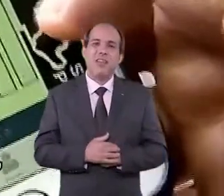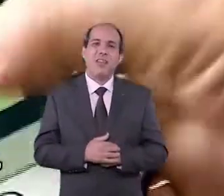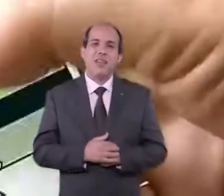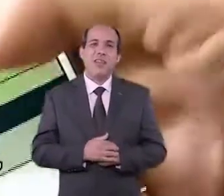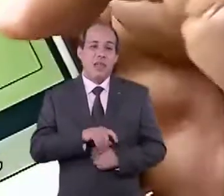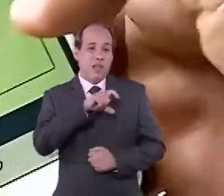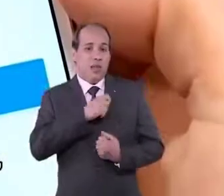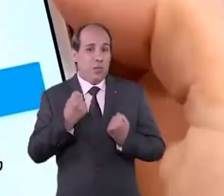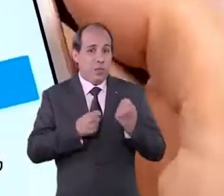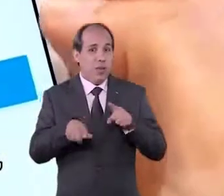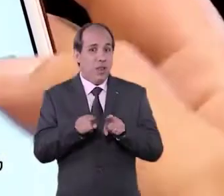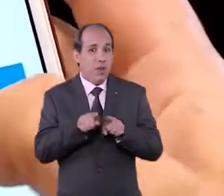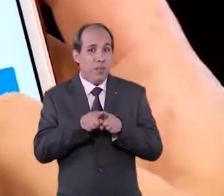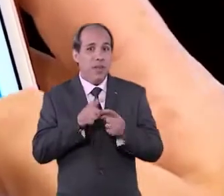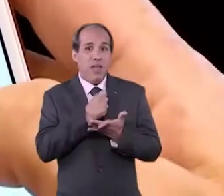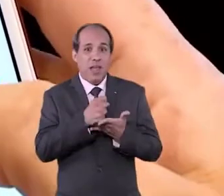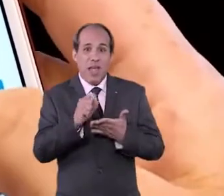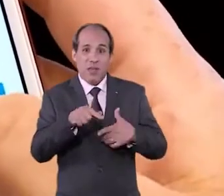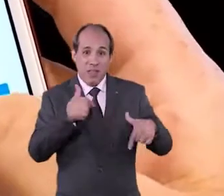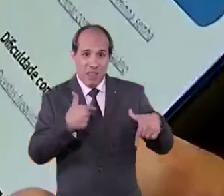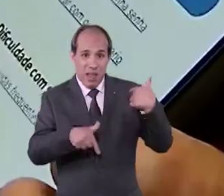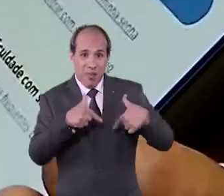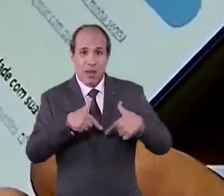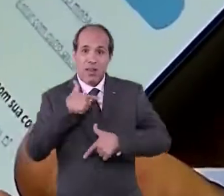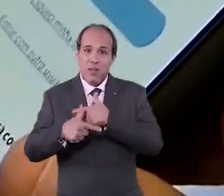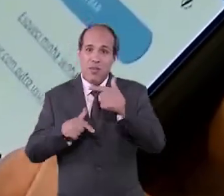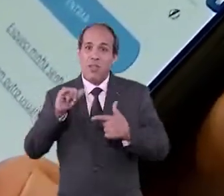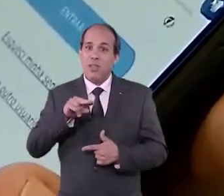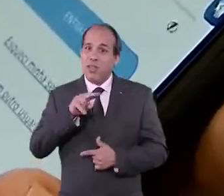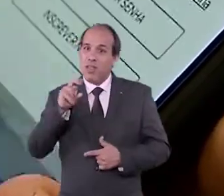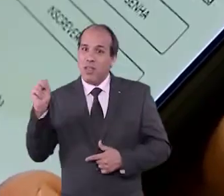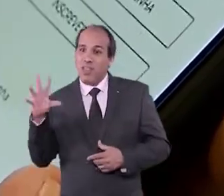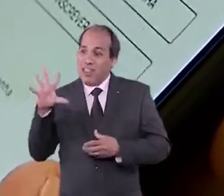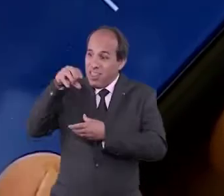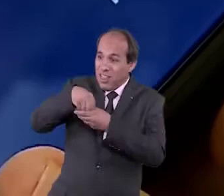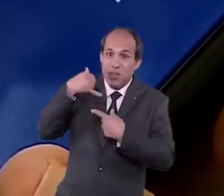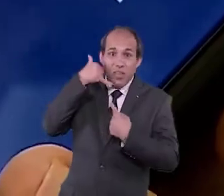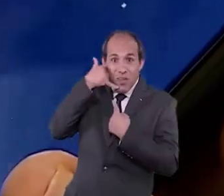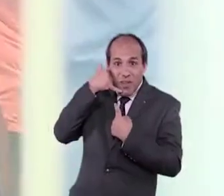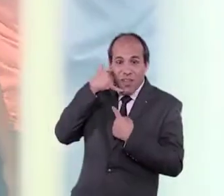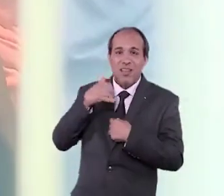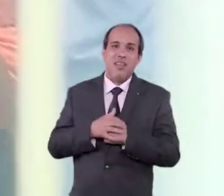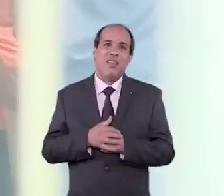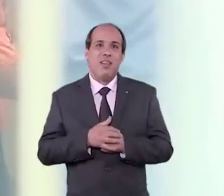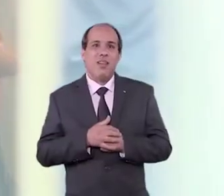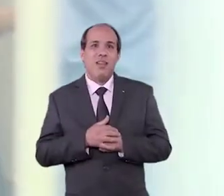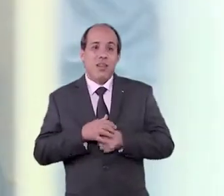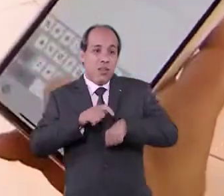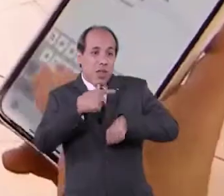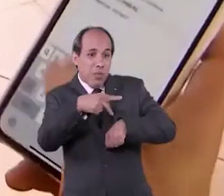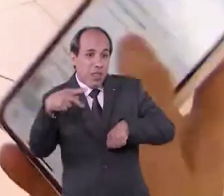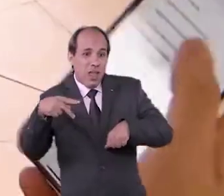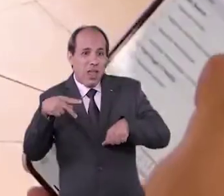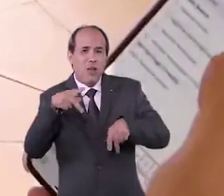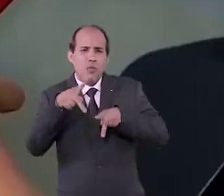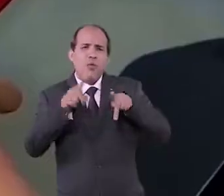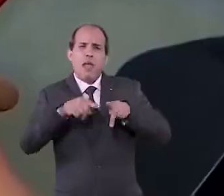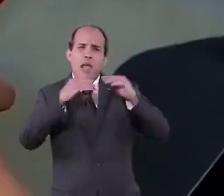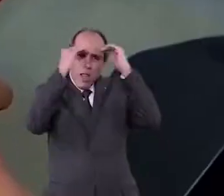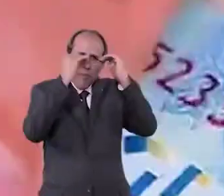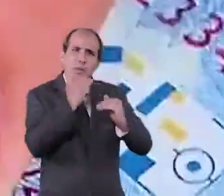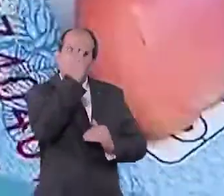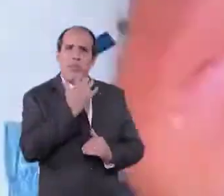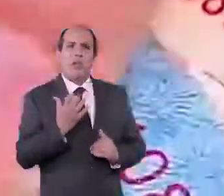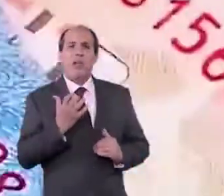As carteiras de motorista, de trabalho e os serviços do INSS indo parar dentro do celular. O tempo do povo foi